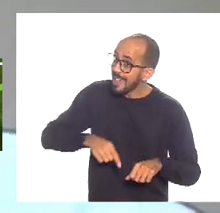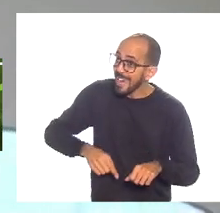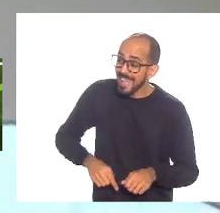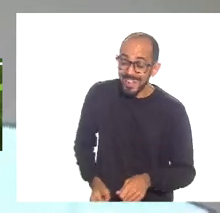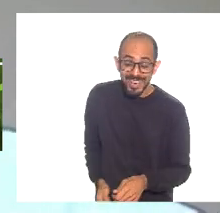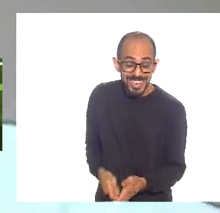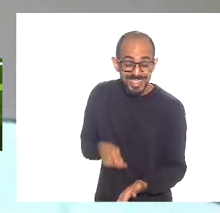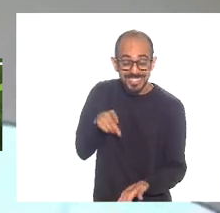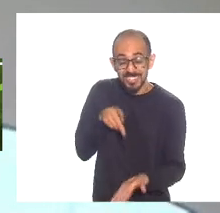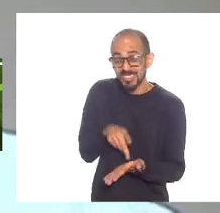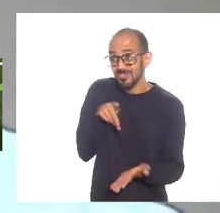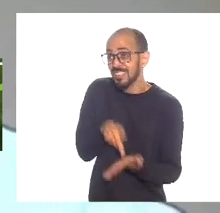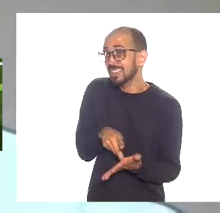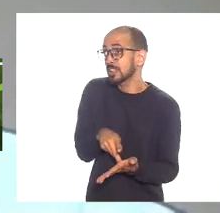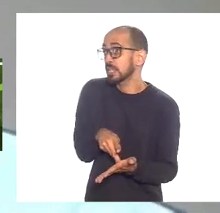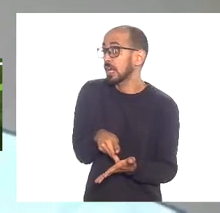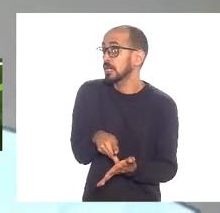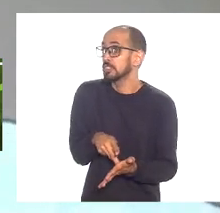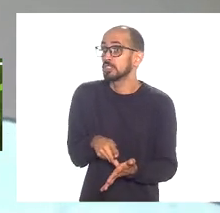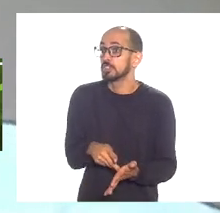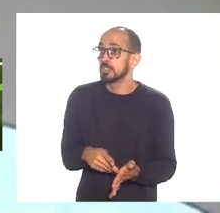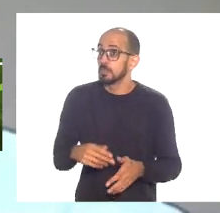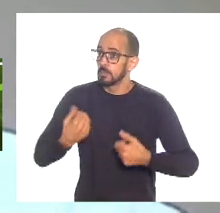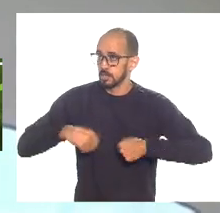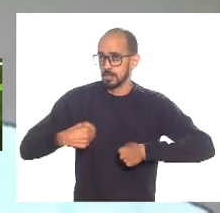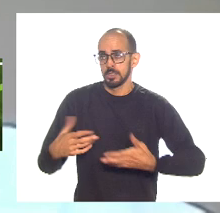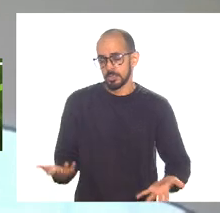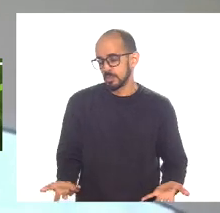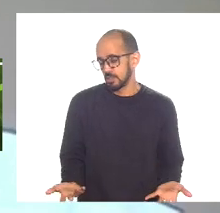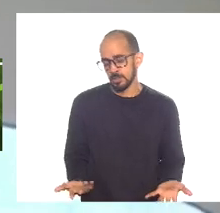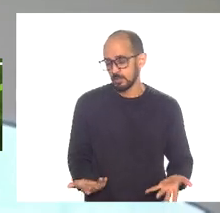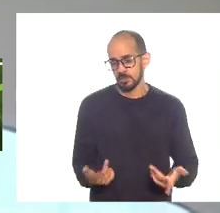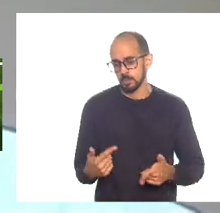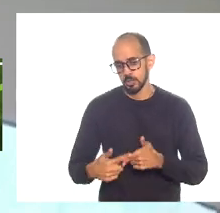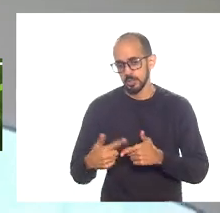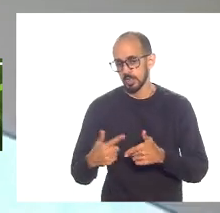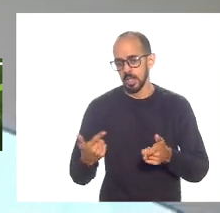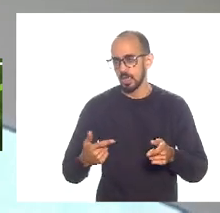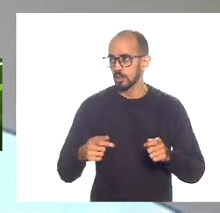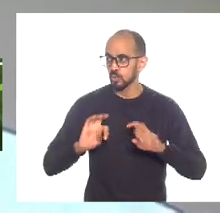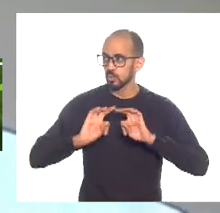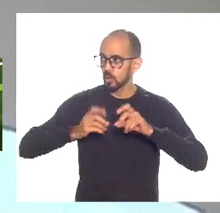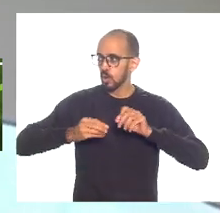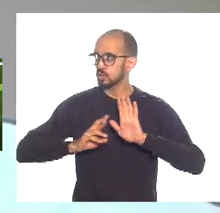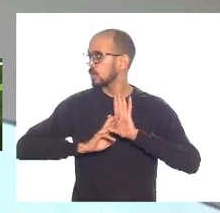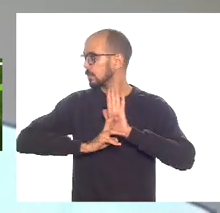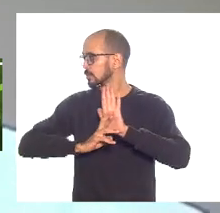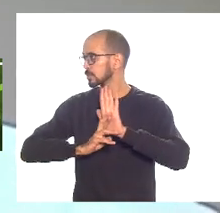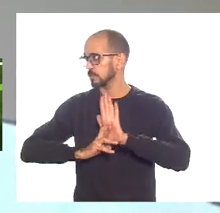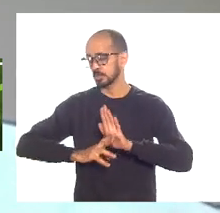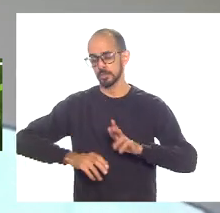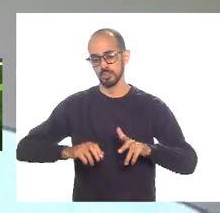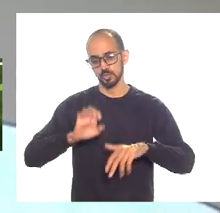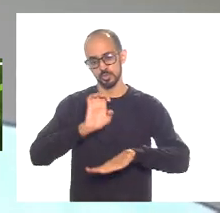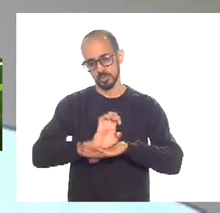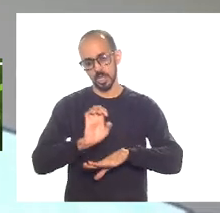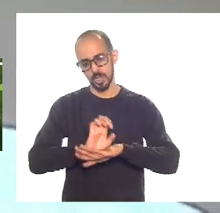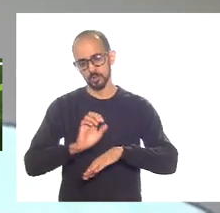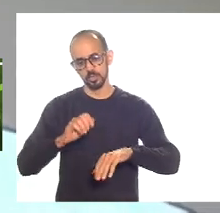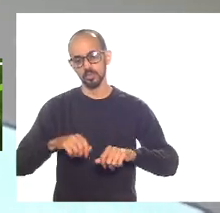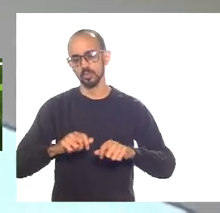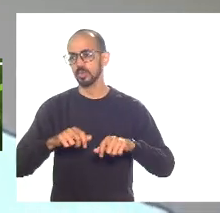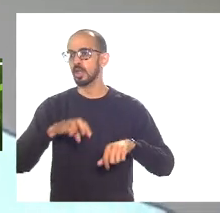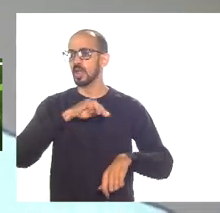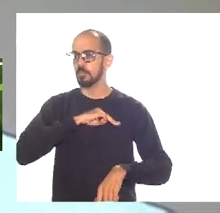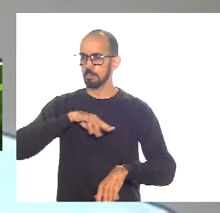imprescindível que haja esse colegiado constituído por representantes de todos os poderes do Estado executivo judiciário legislativo MP